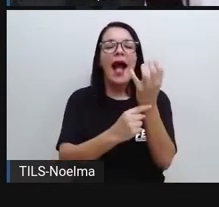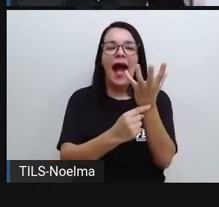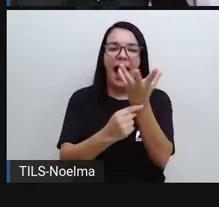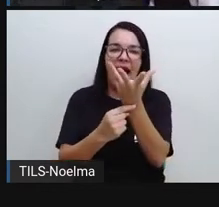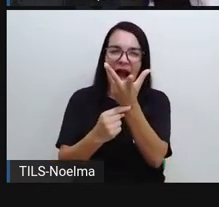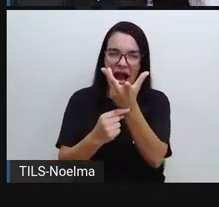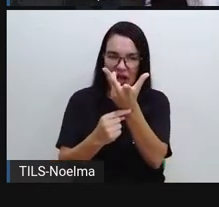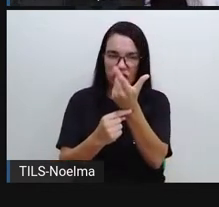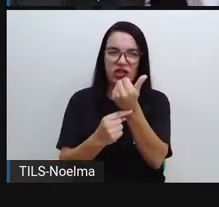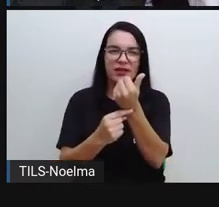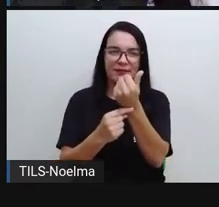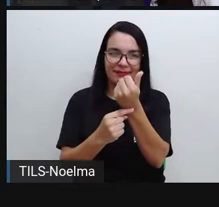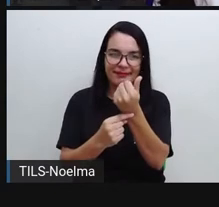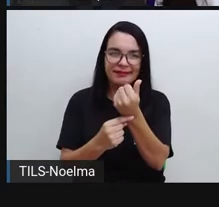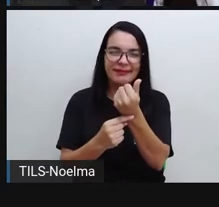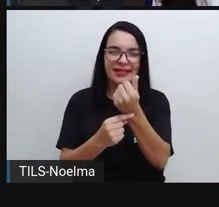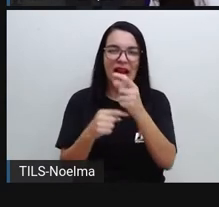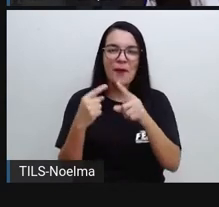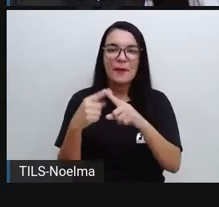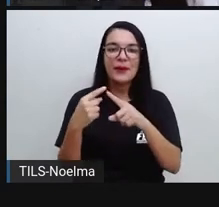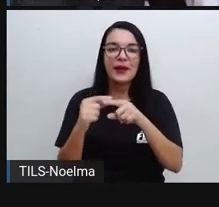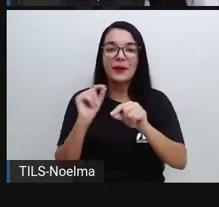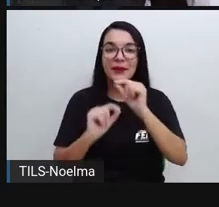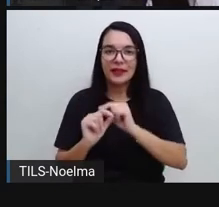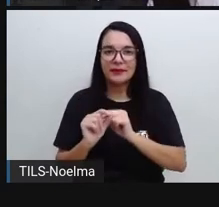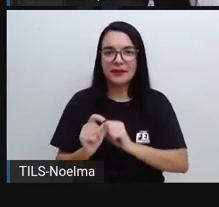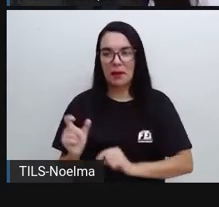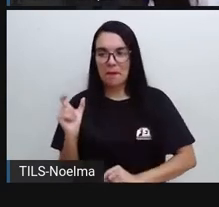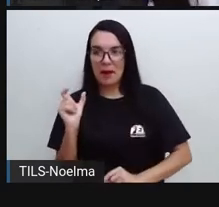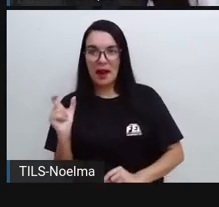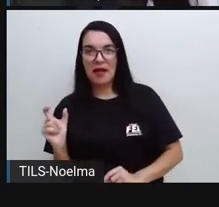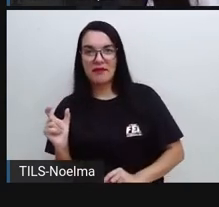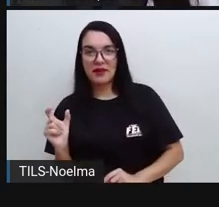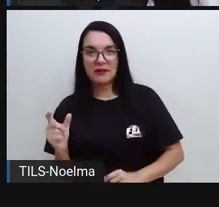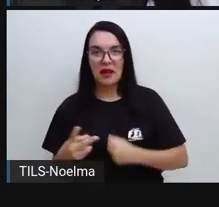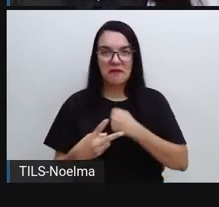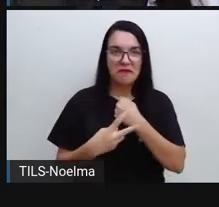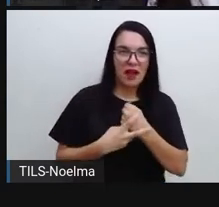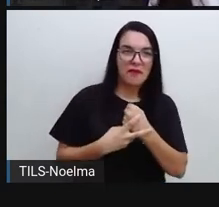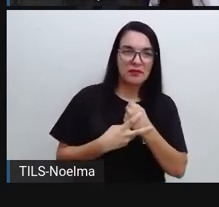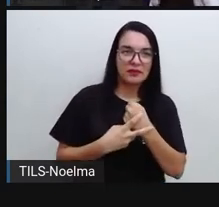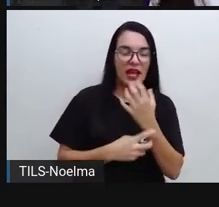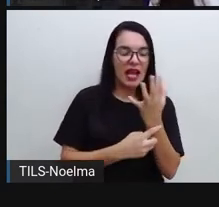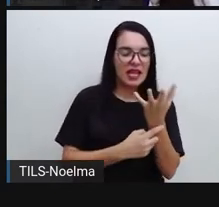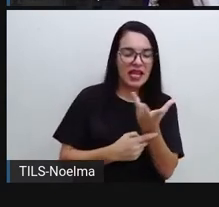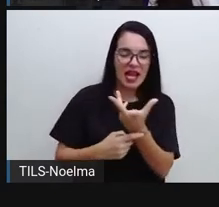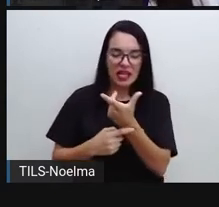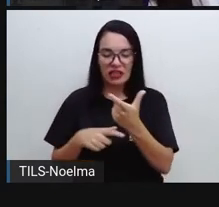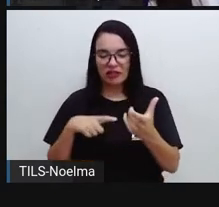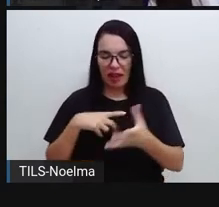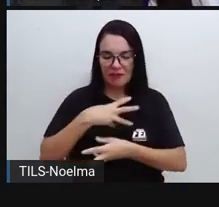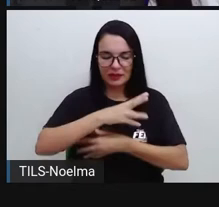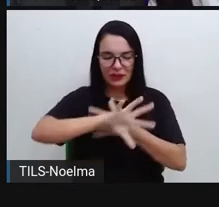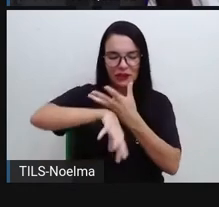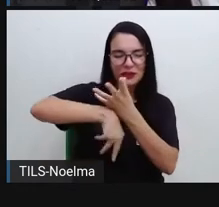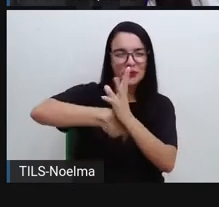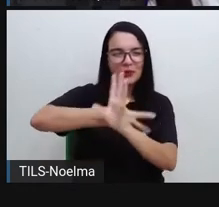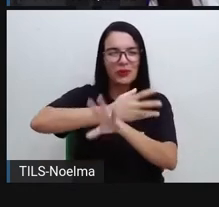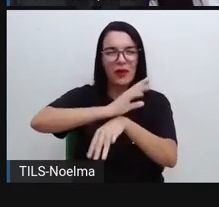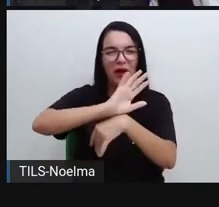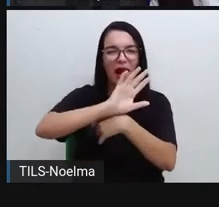mesmo. Onde verbo e arte vão se misturar uma finalidade única, que é o quê?